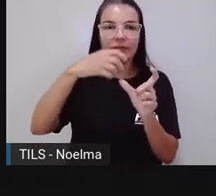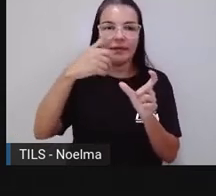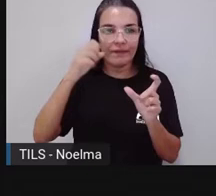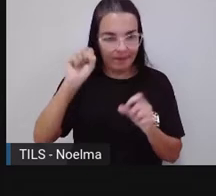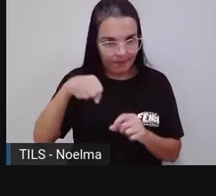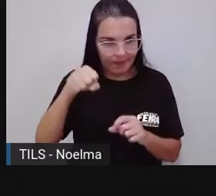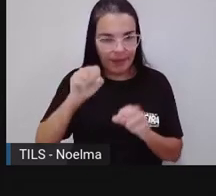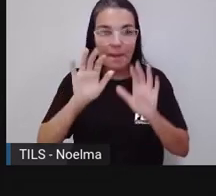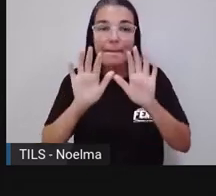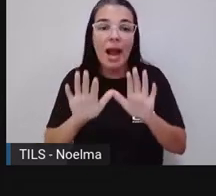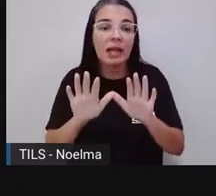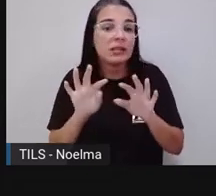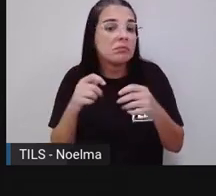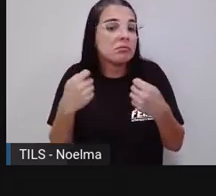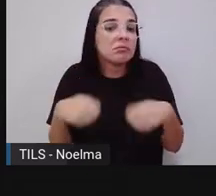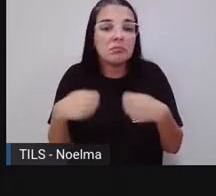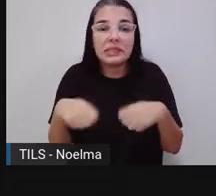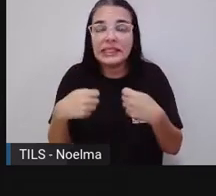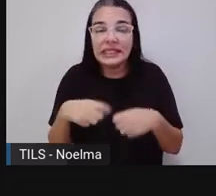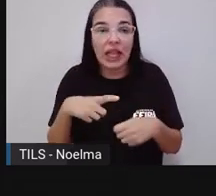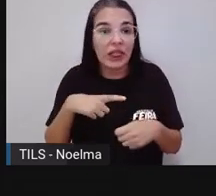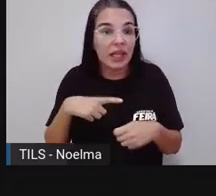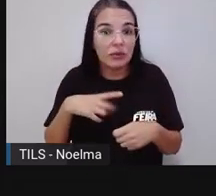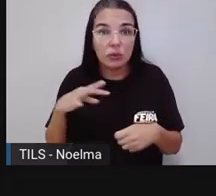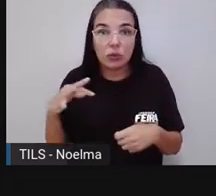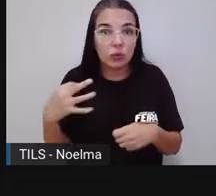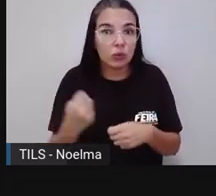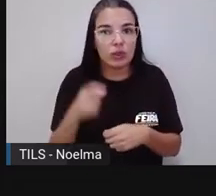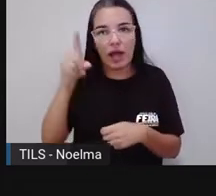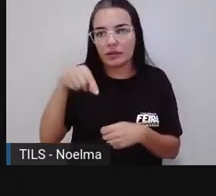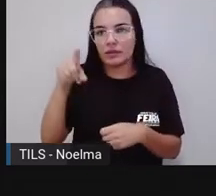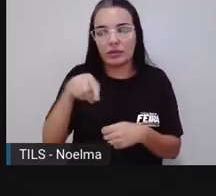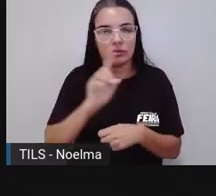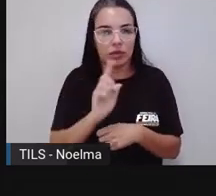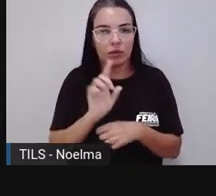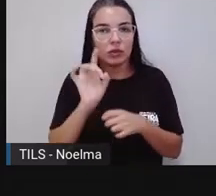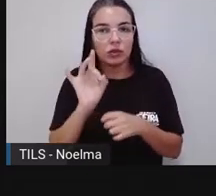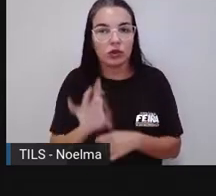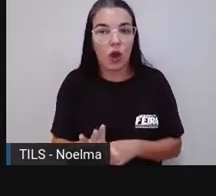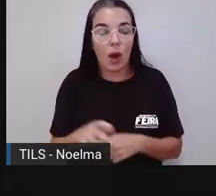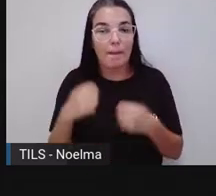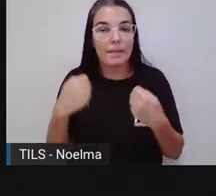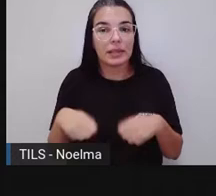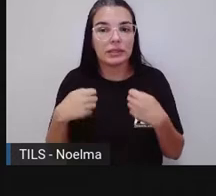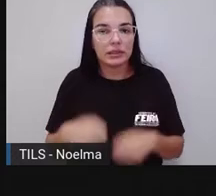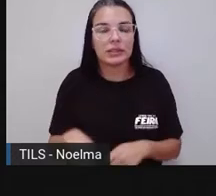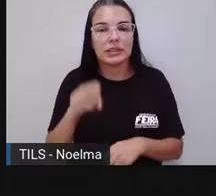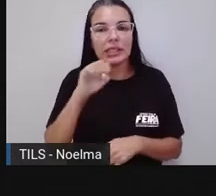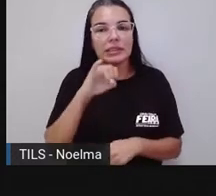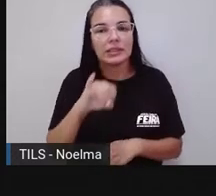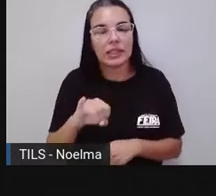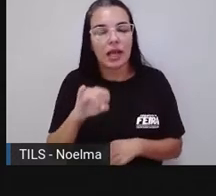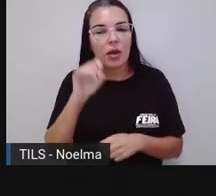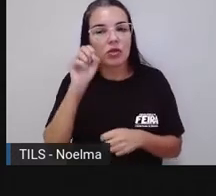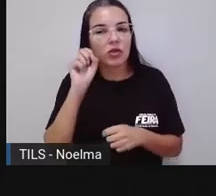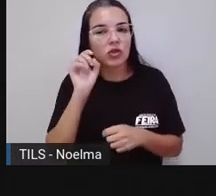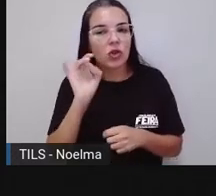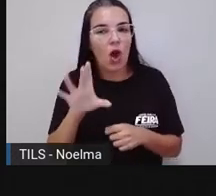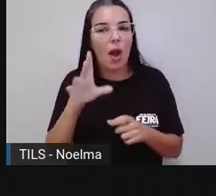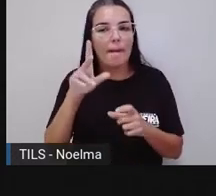o acento na sílaba tônica. A sílaba tônica vai existir, mas ela não